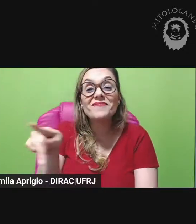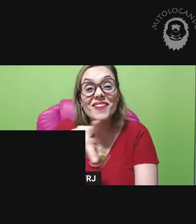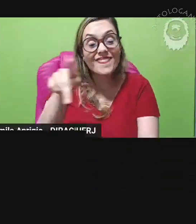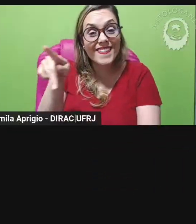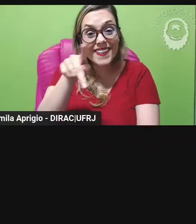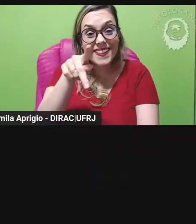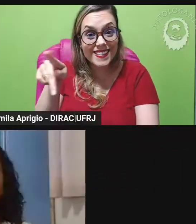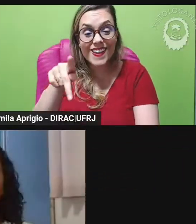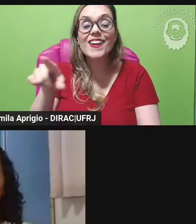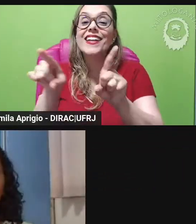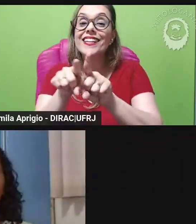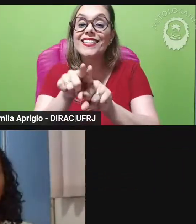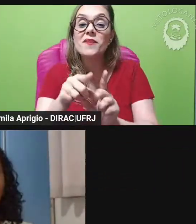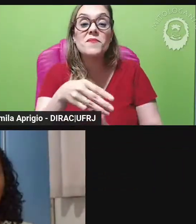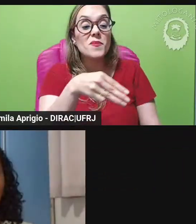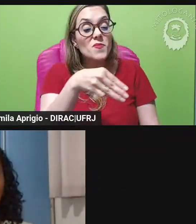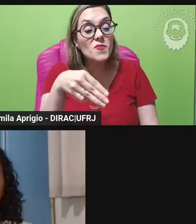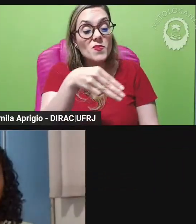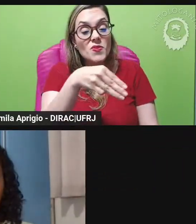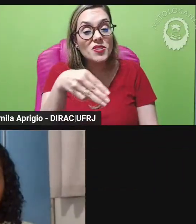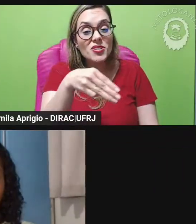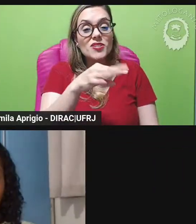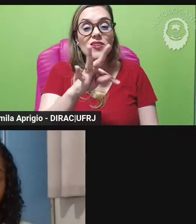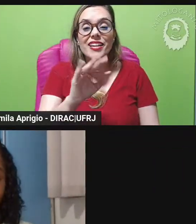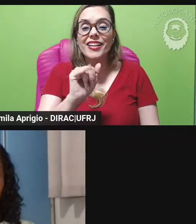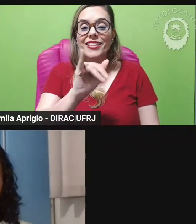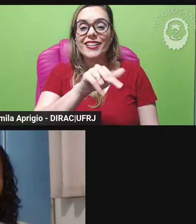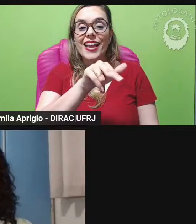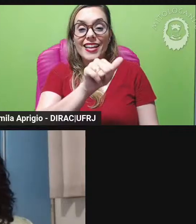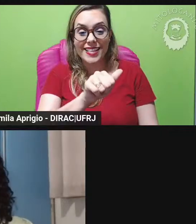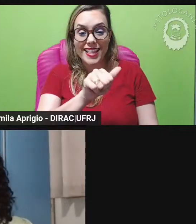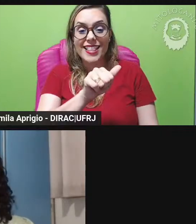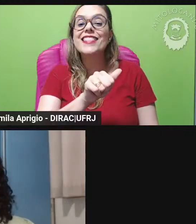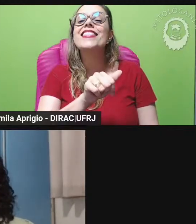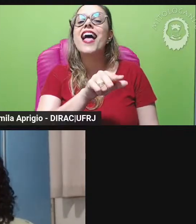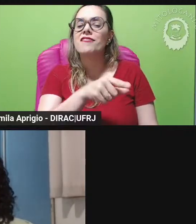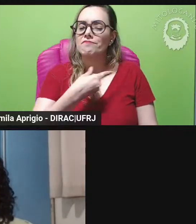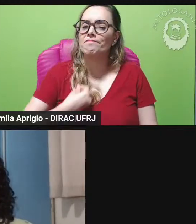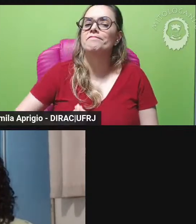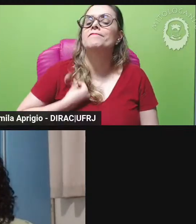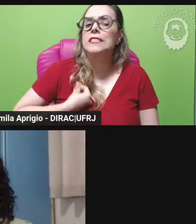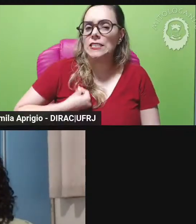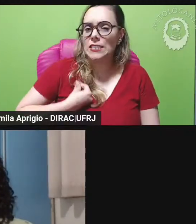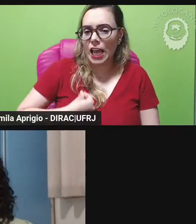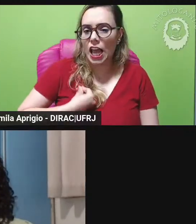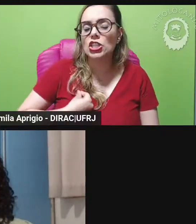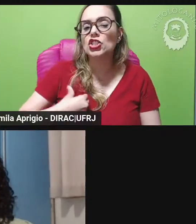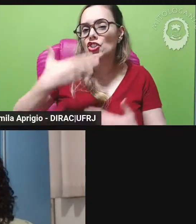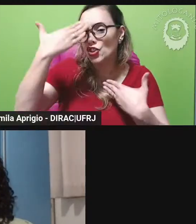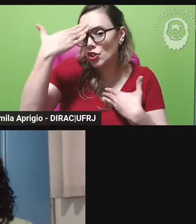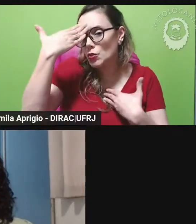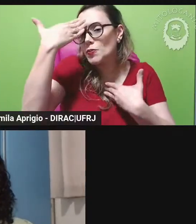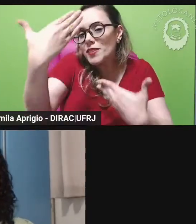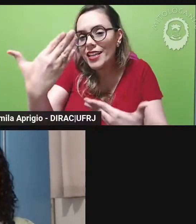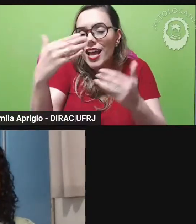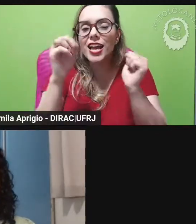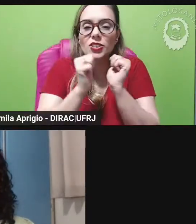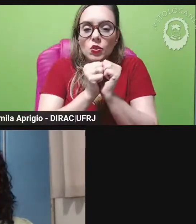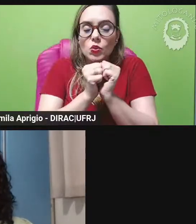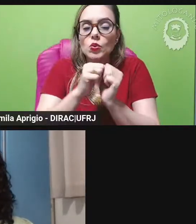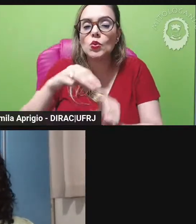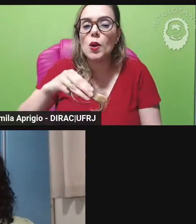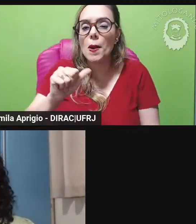nos bastidores aproveito e agradeço publicamente a sua contribuição aqui junto com a Mariana nos